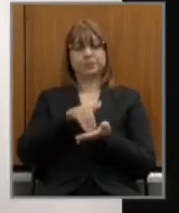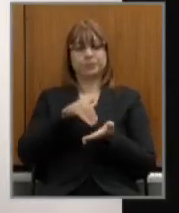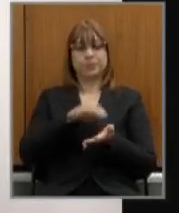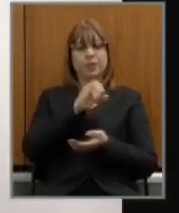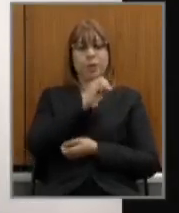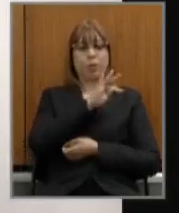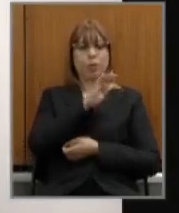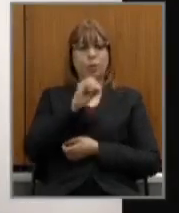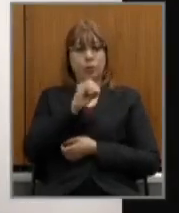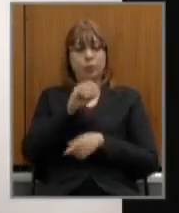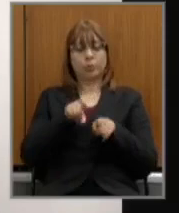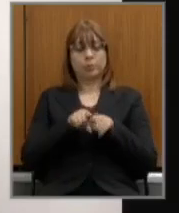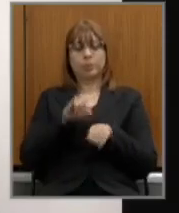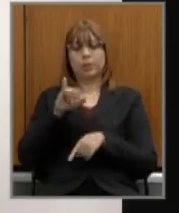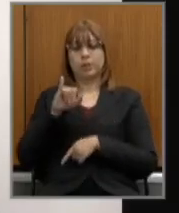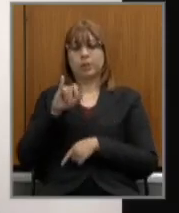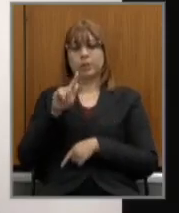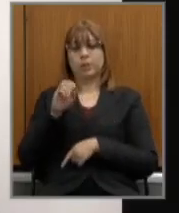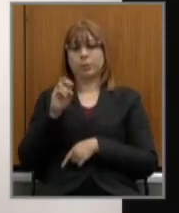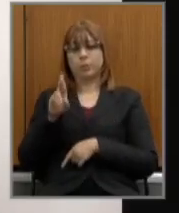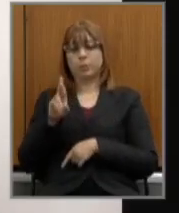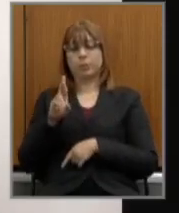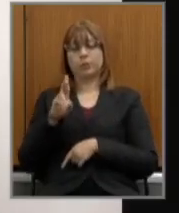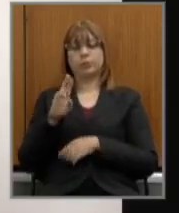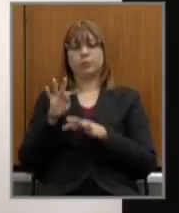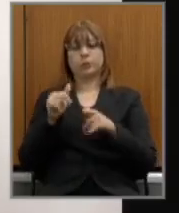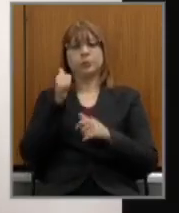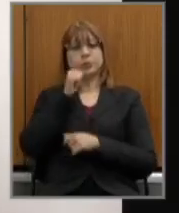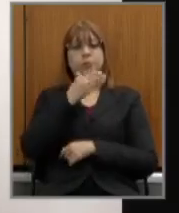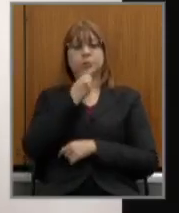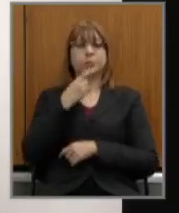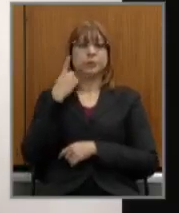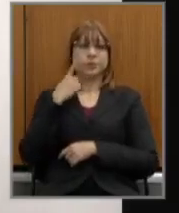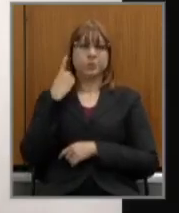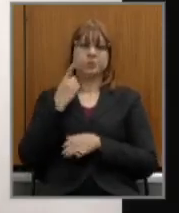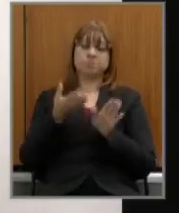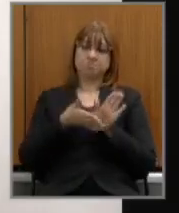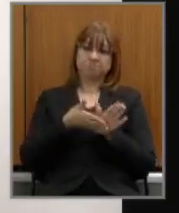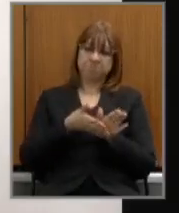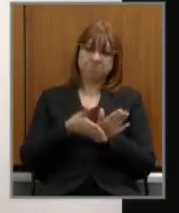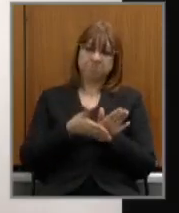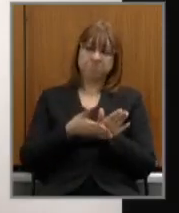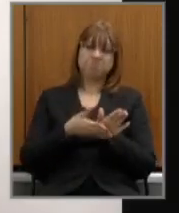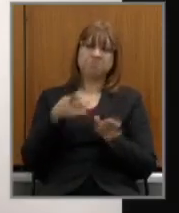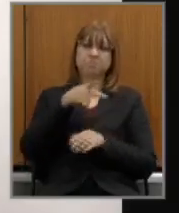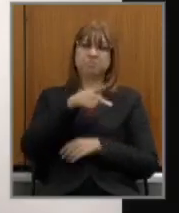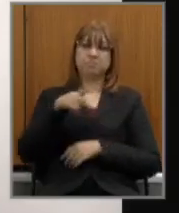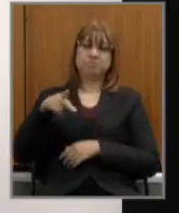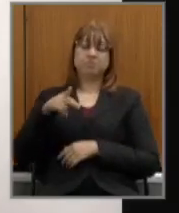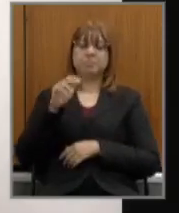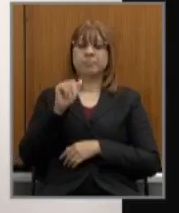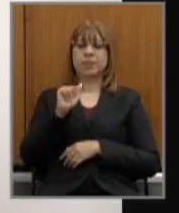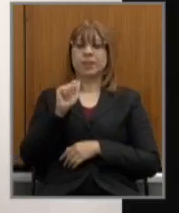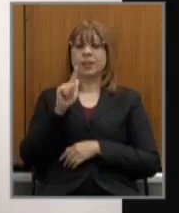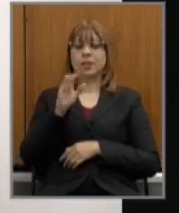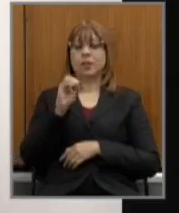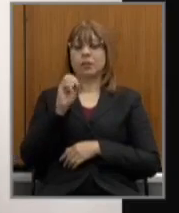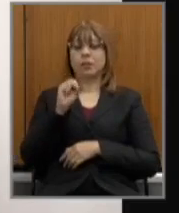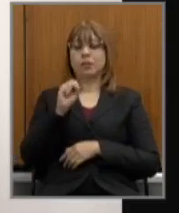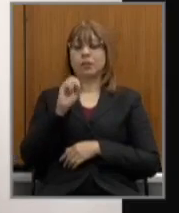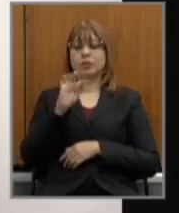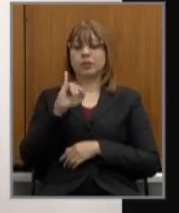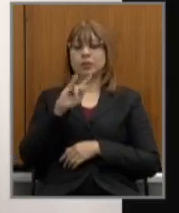Igor deputadas e deputados parabenizar o presidente Agostinho Patrus pela realização do